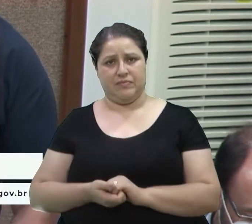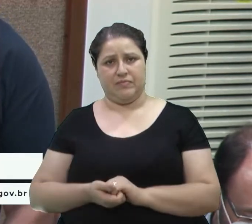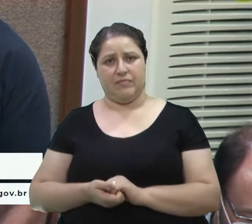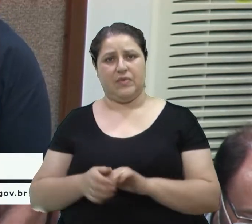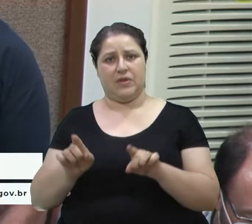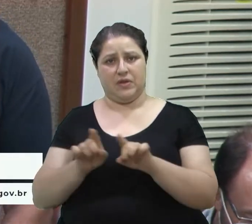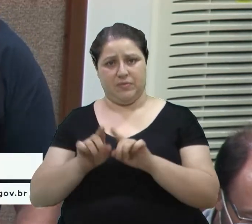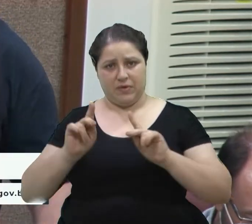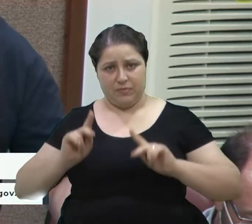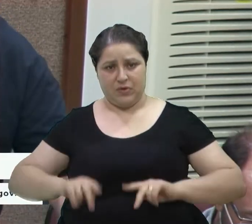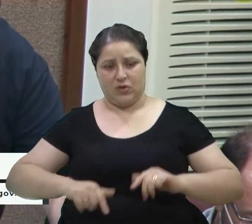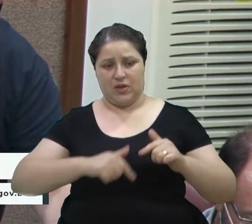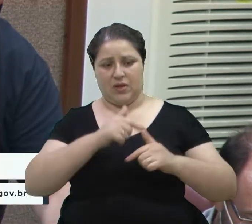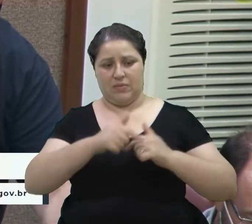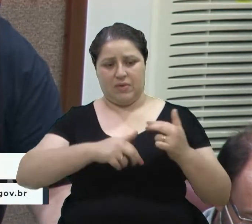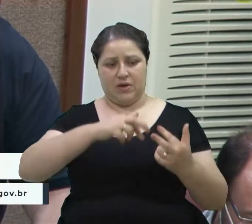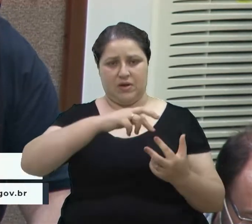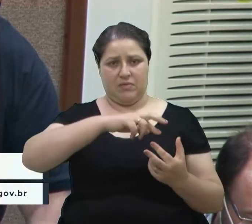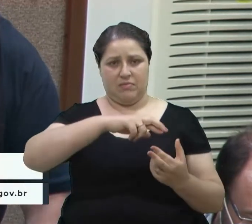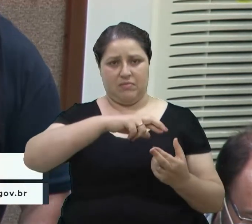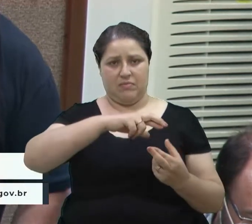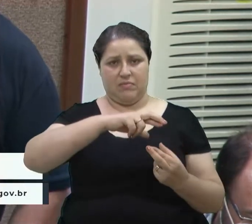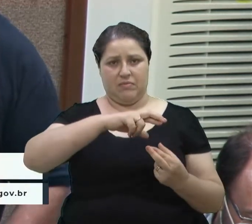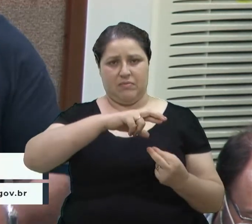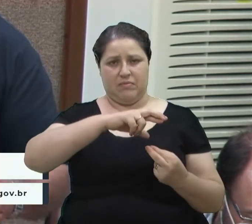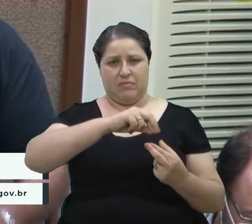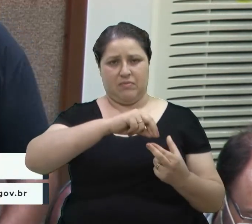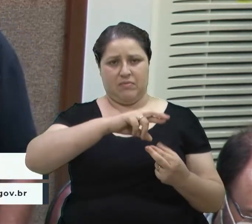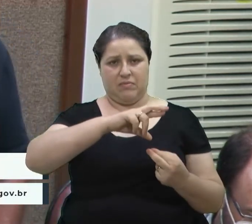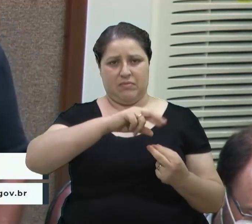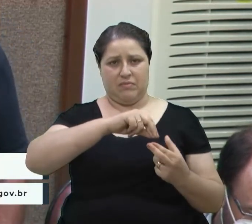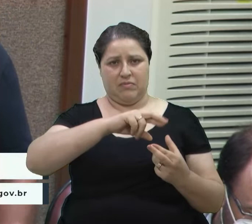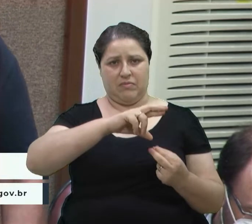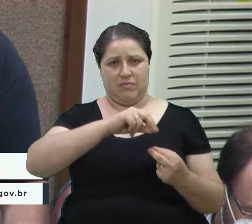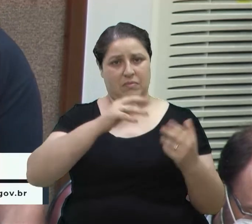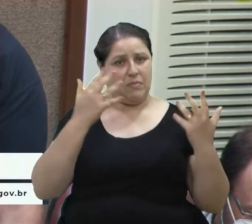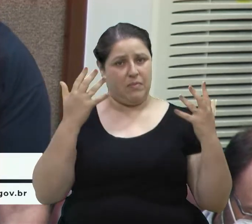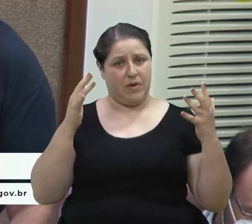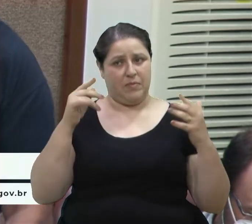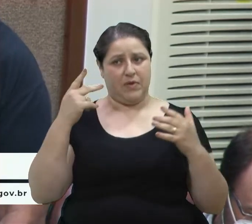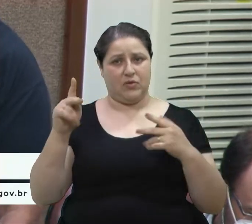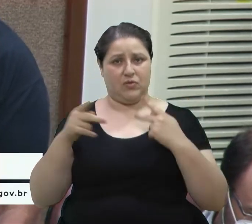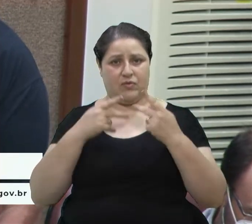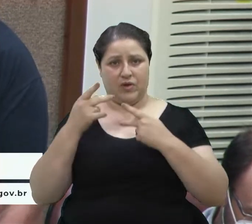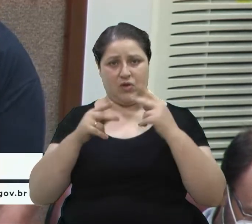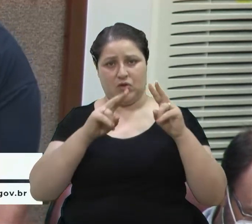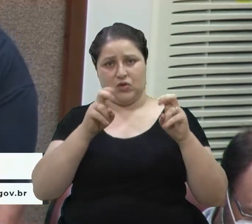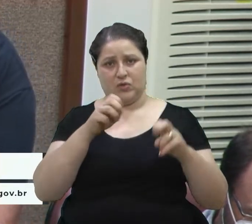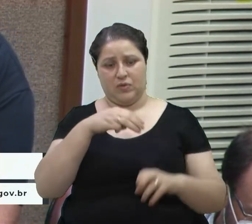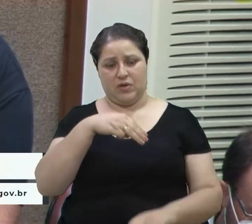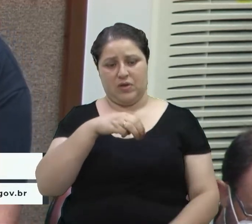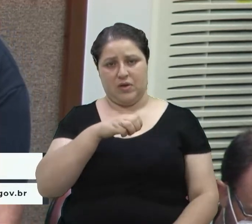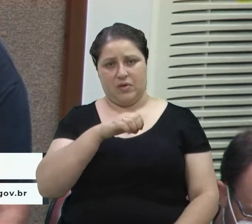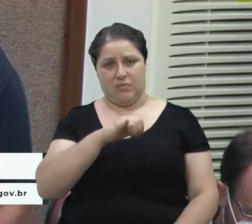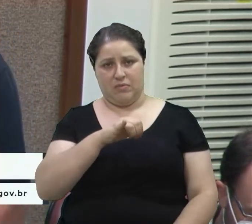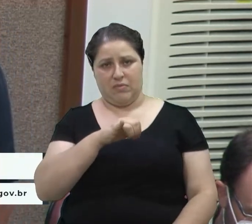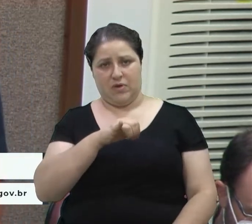recicladores, então, quero não me parabenizar pelaquele, principalmente essa fala ali, porque